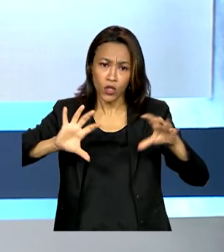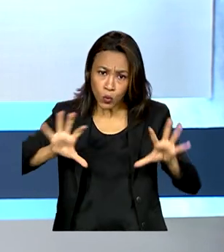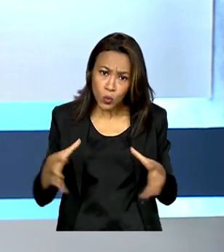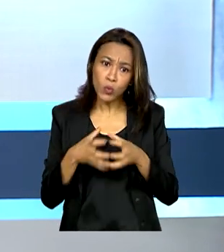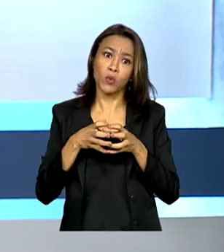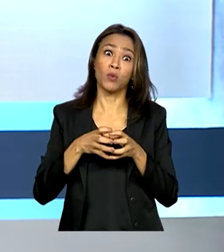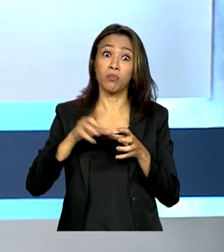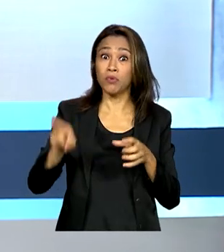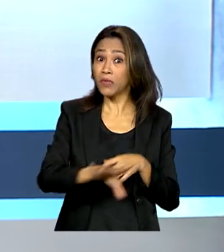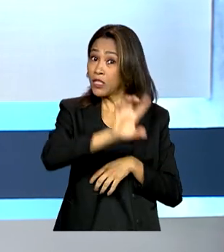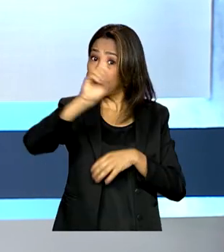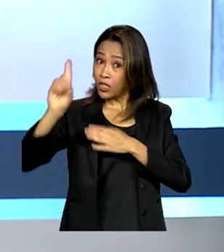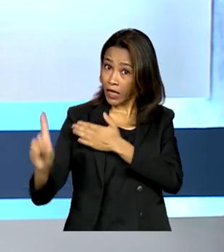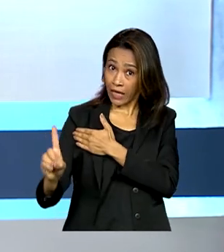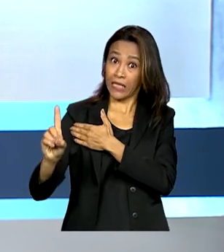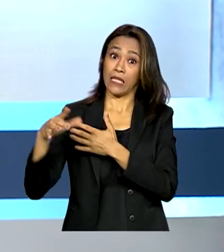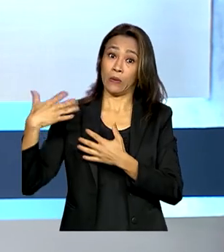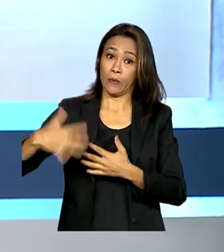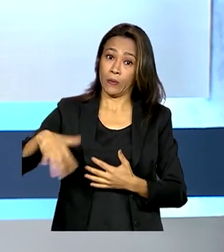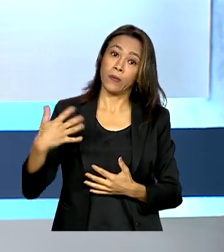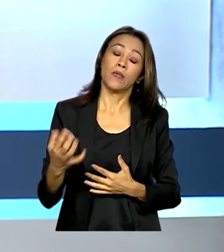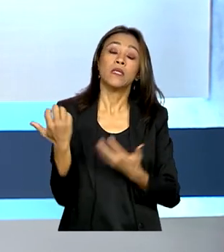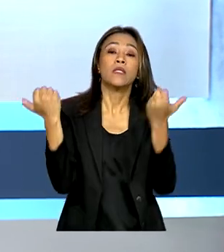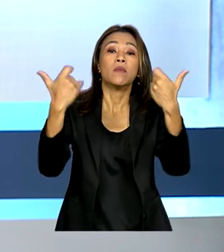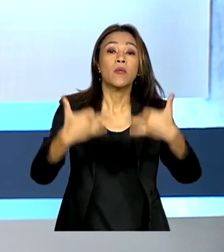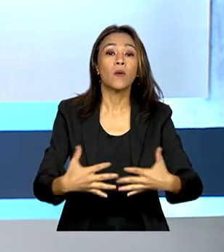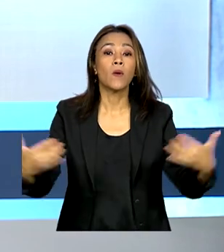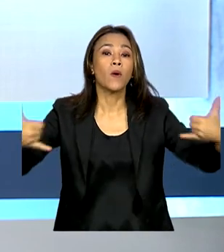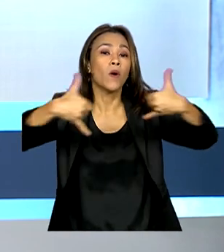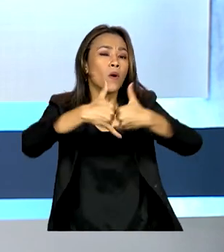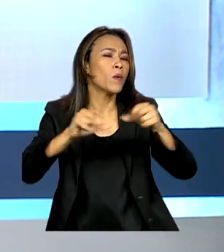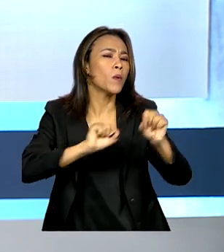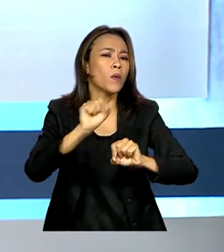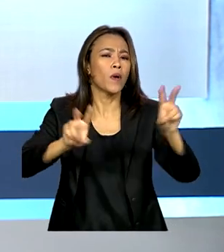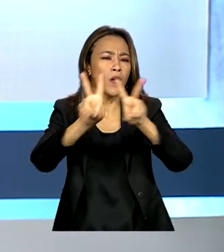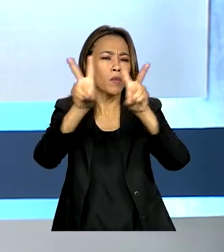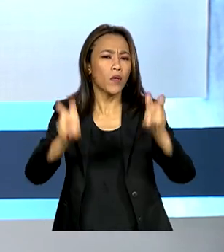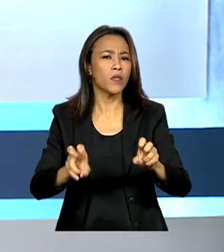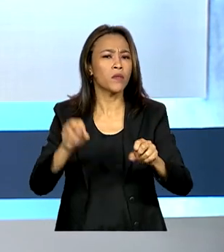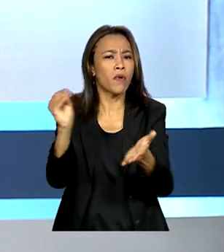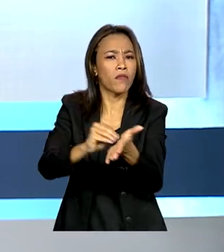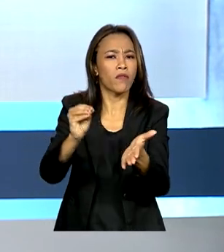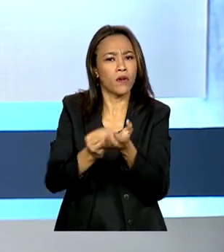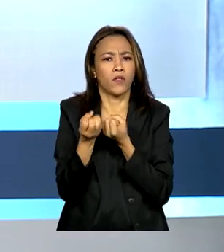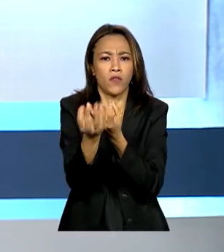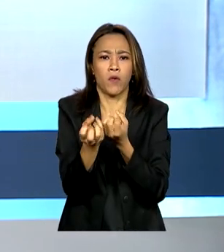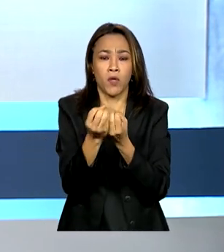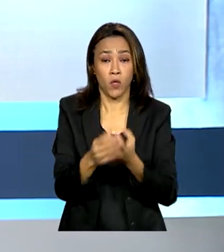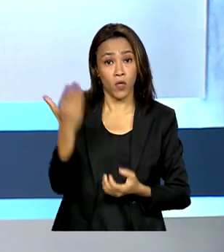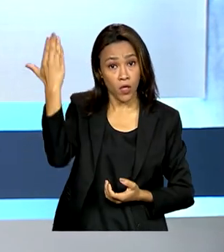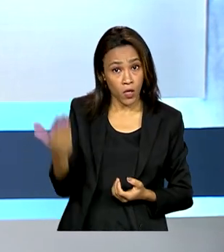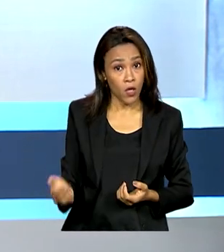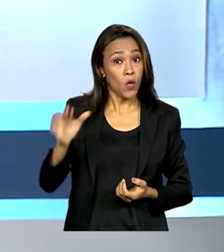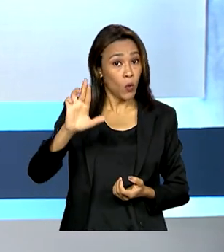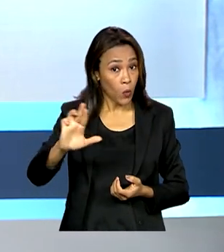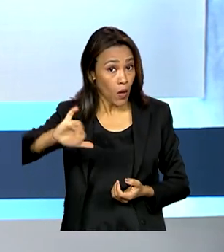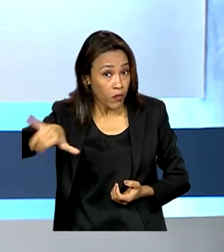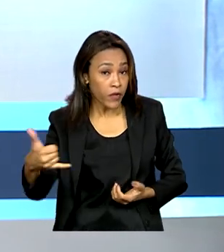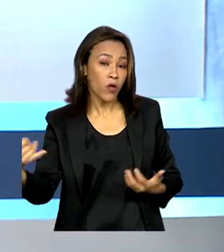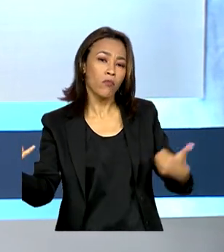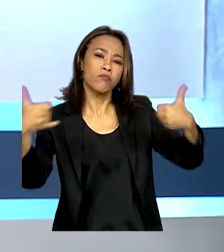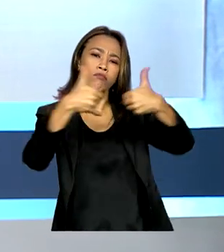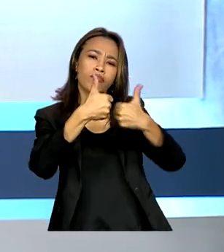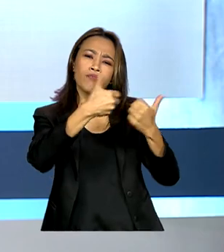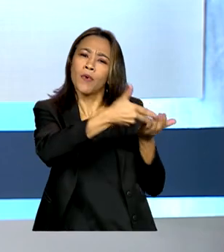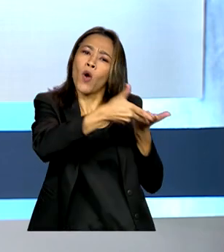-direita. Eles discutiram ainda a importância de se combater a desinformação. Lula aproveitou a ligação para